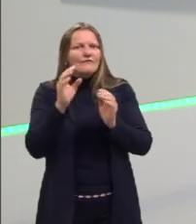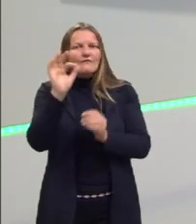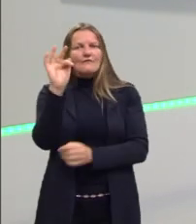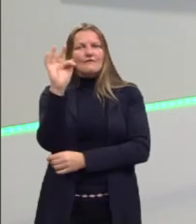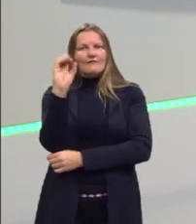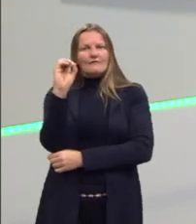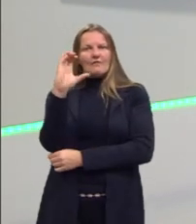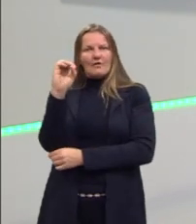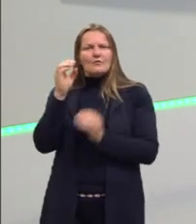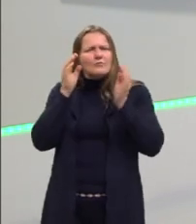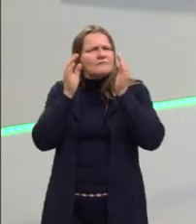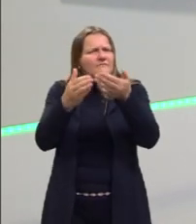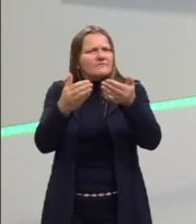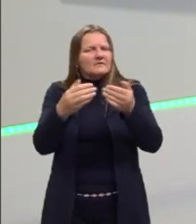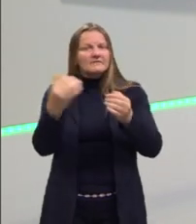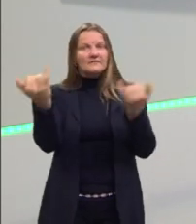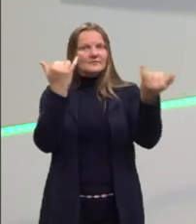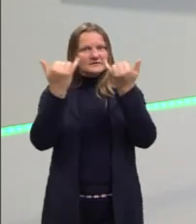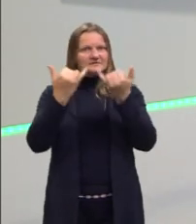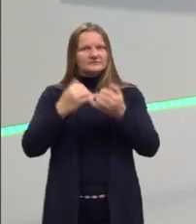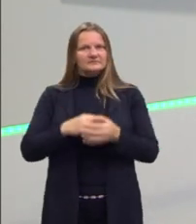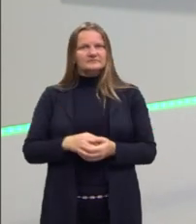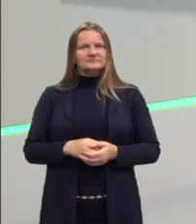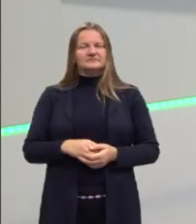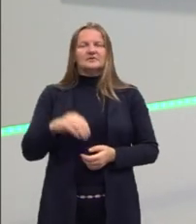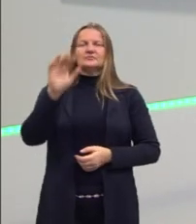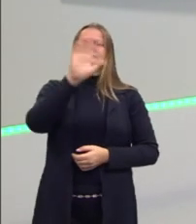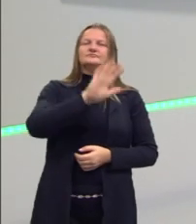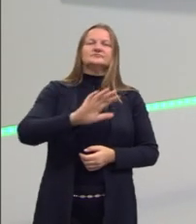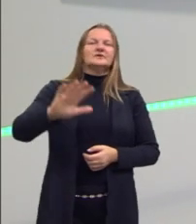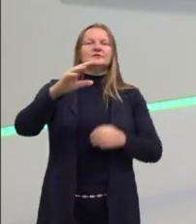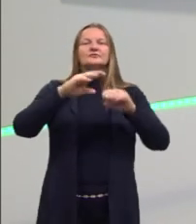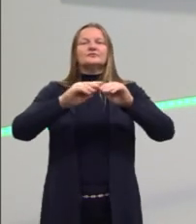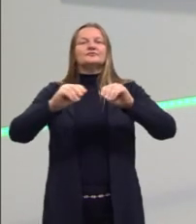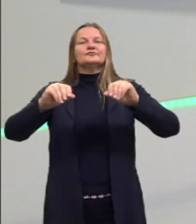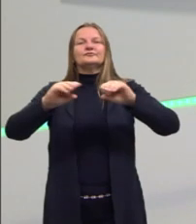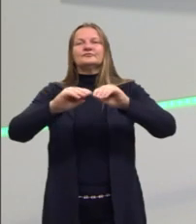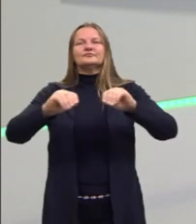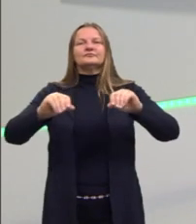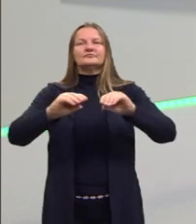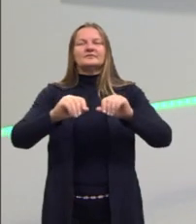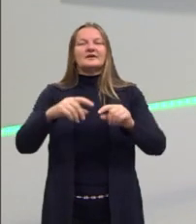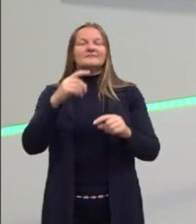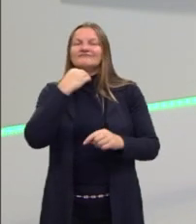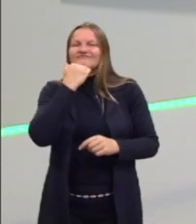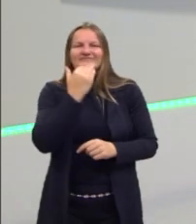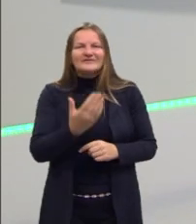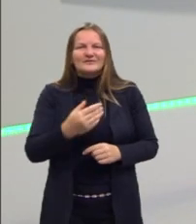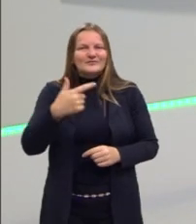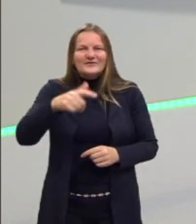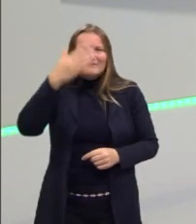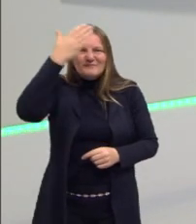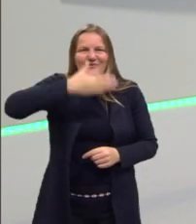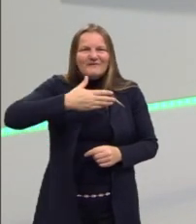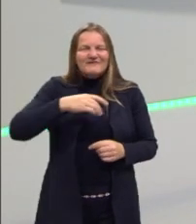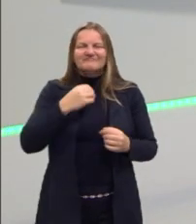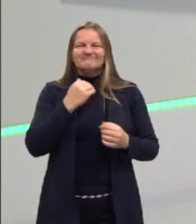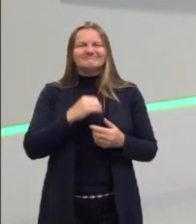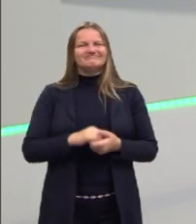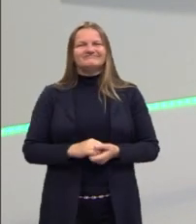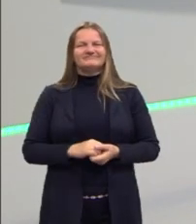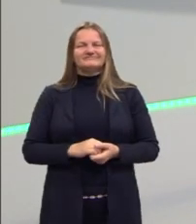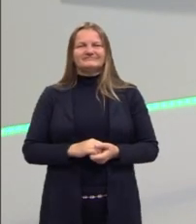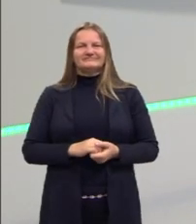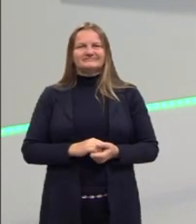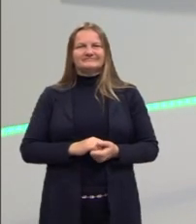informação que eu estou dando. Então, ela é uma informação por cima, pelos ares. E isso não pode ser comprovado. E, portanto, é